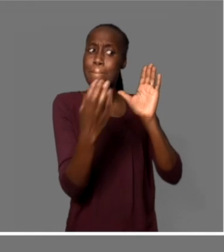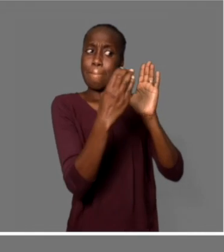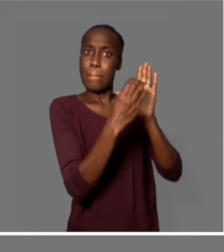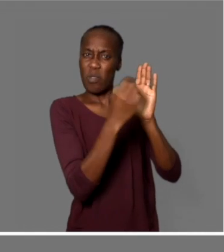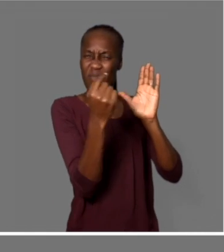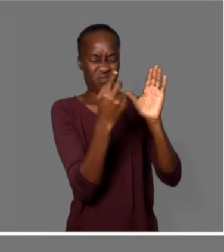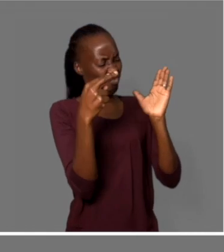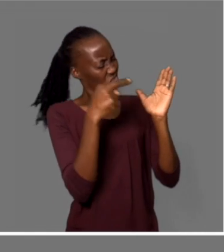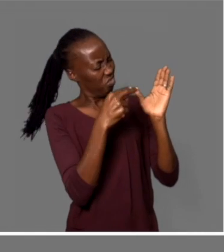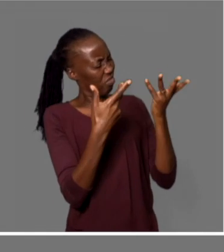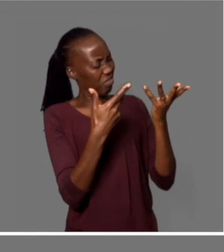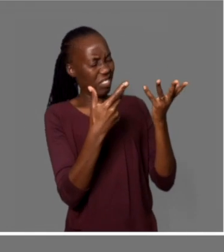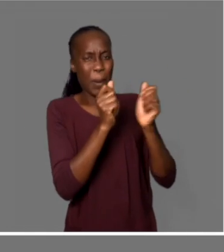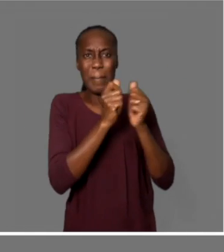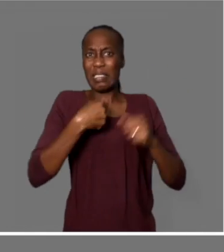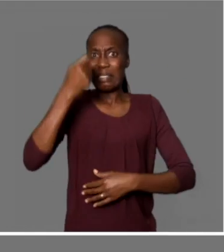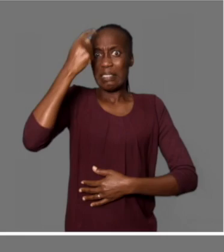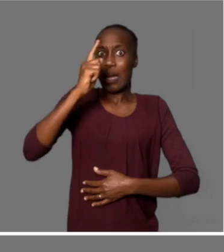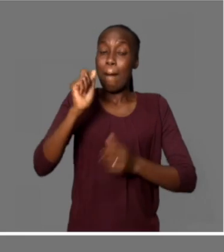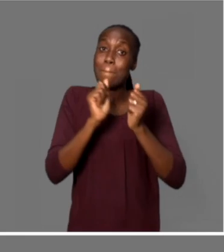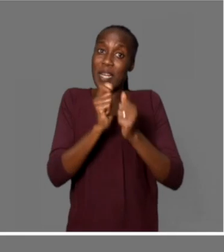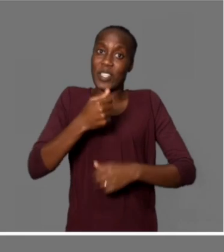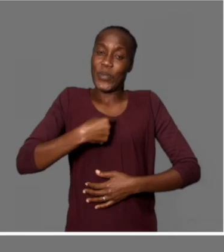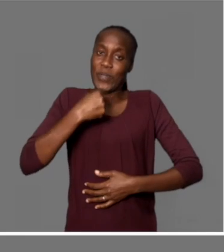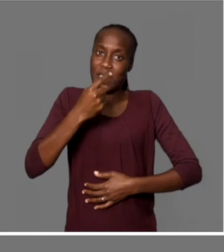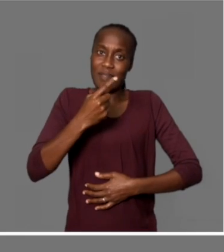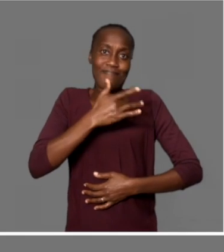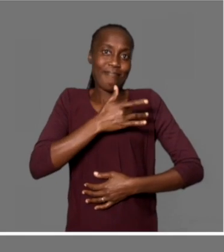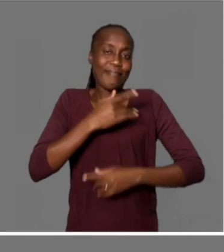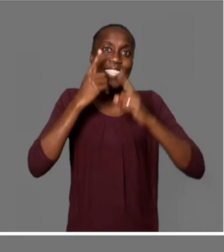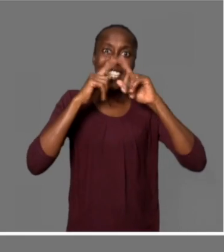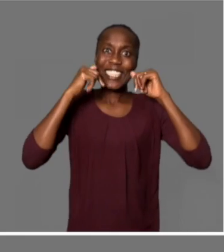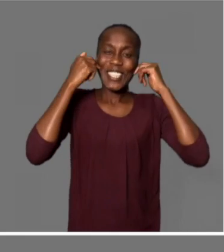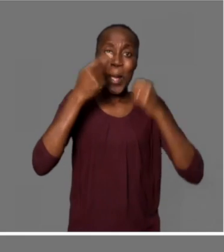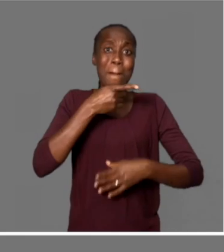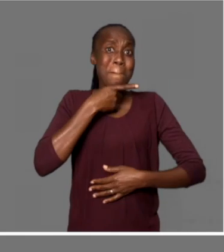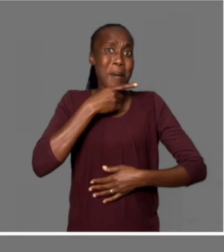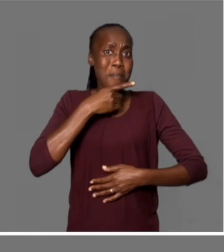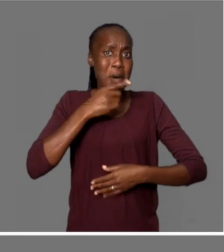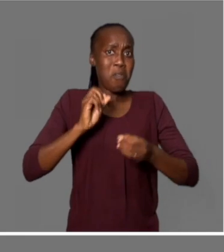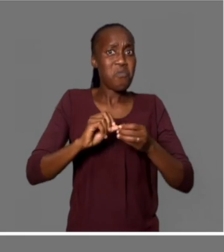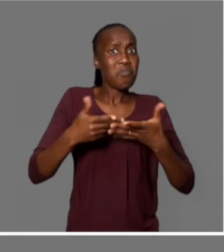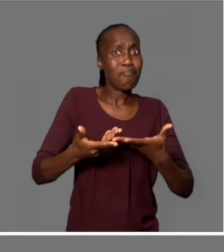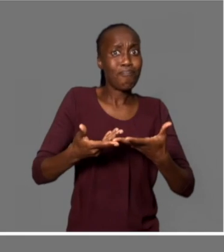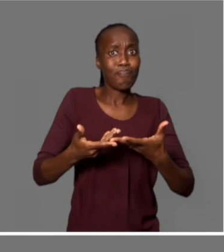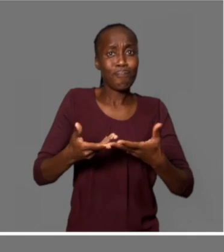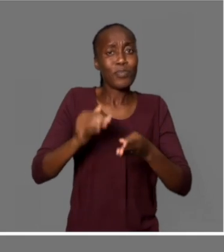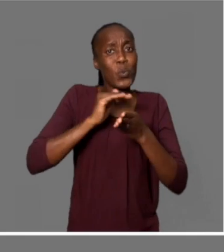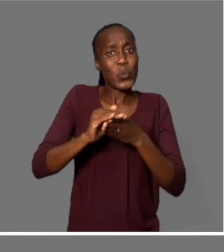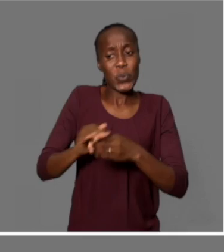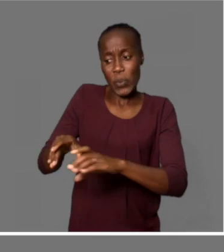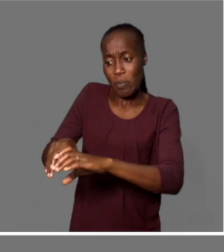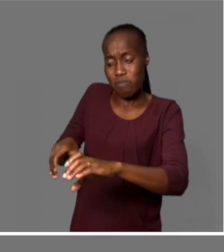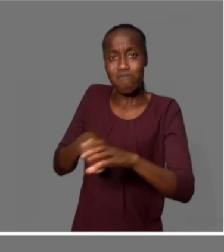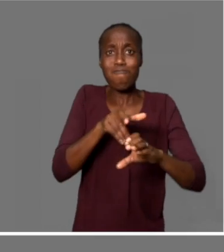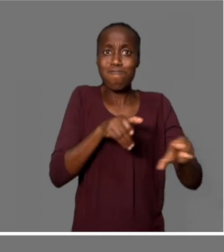adaptação me sensibilizou muito. Eu não me lembro em que momento eu vi, mas só sei que vi no Facebook. Até